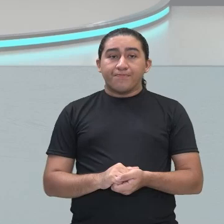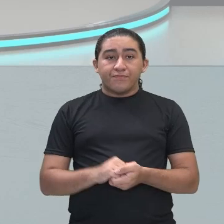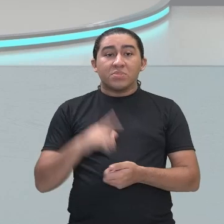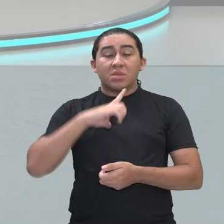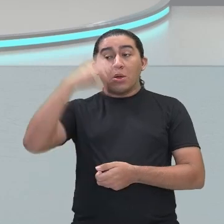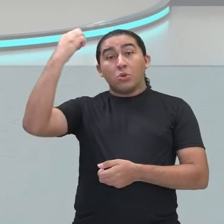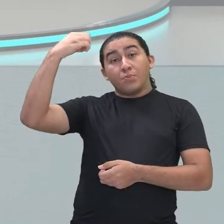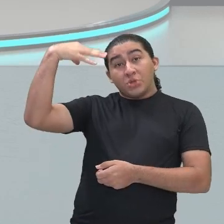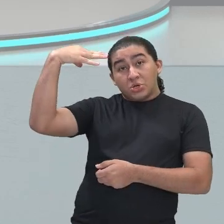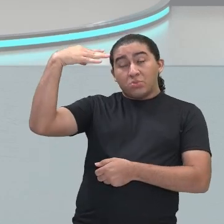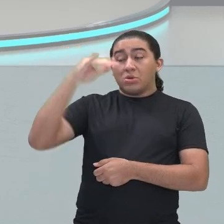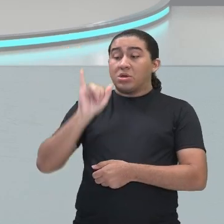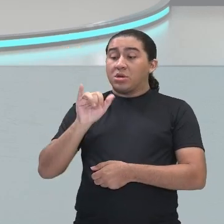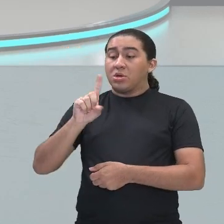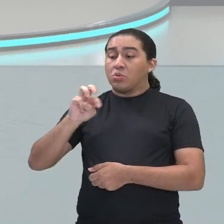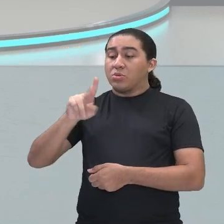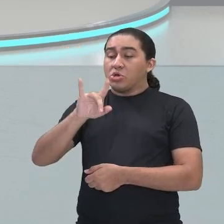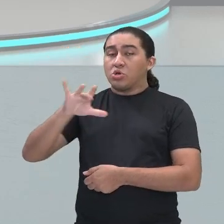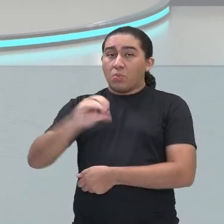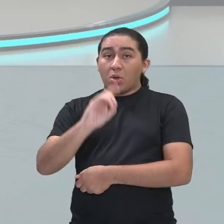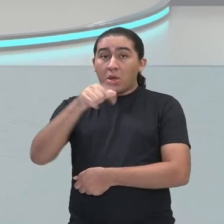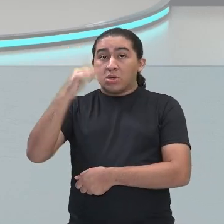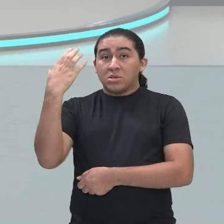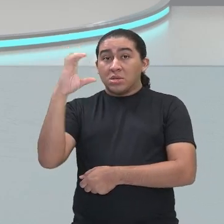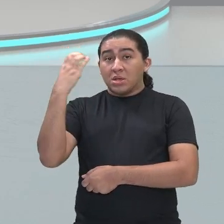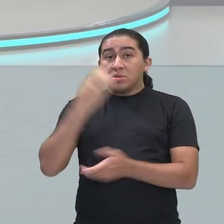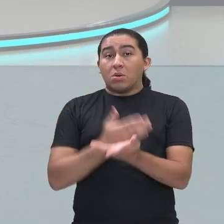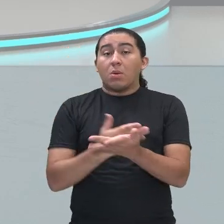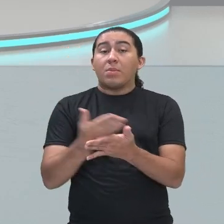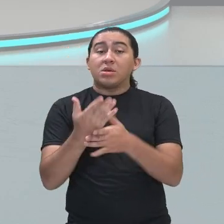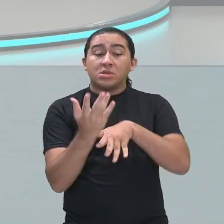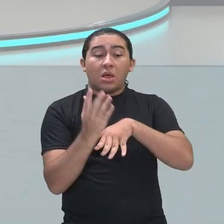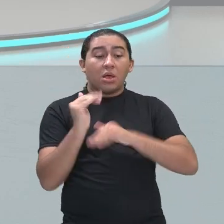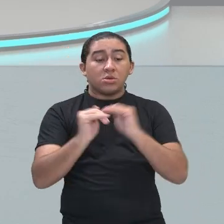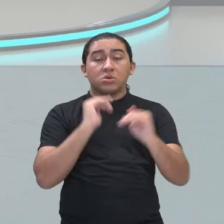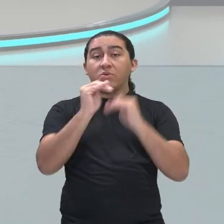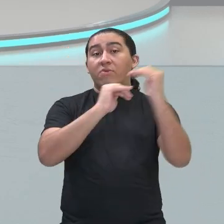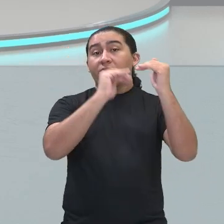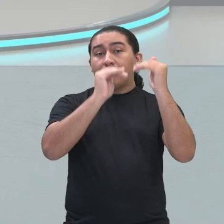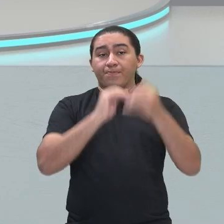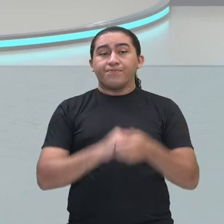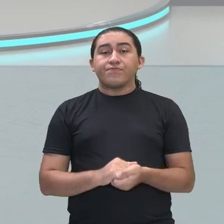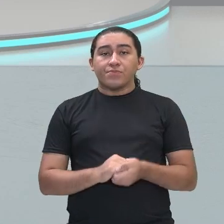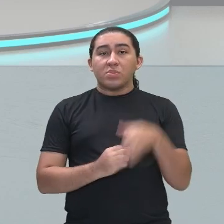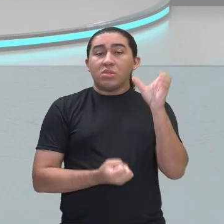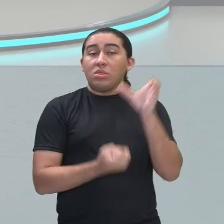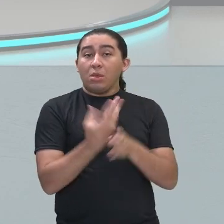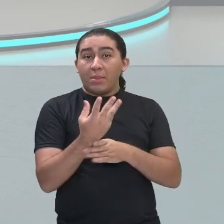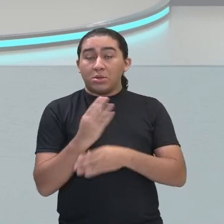período em que a ciência começa a evoluir. O surgimento dessa burguesia